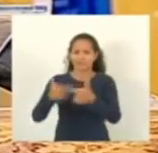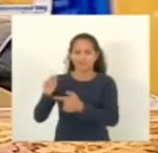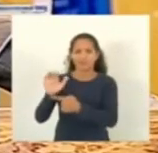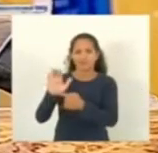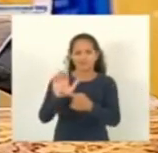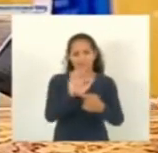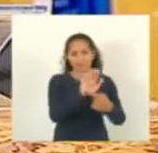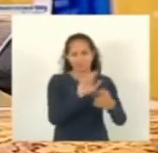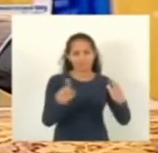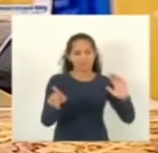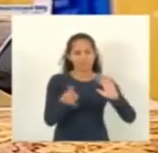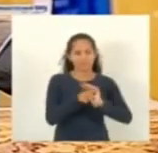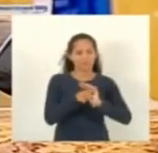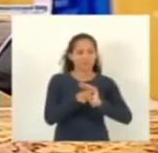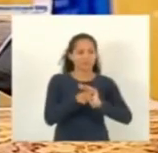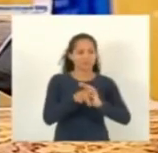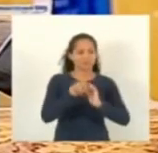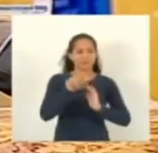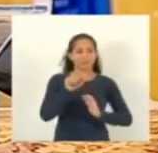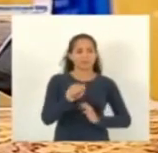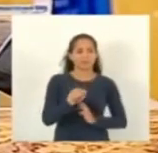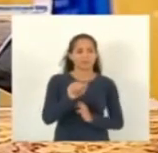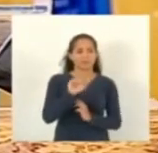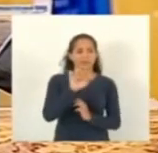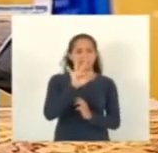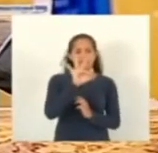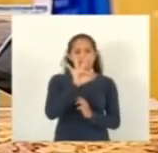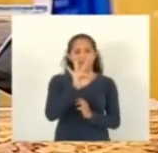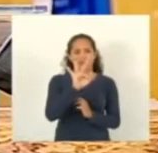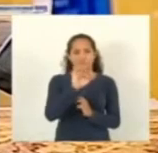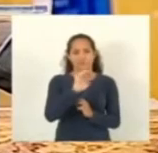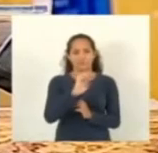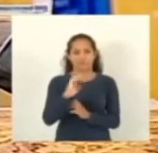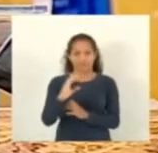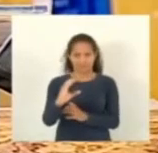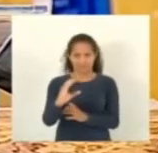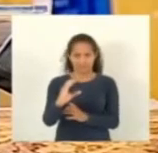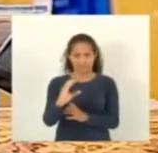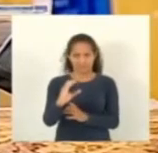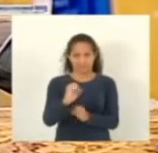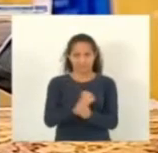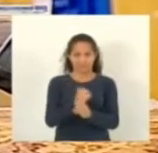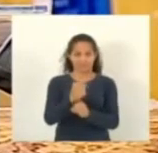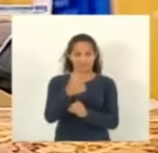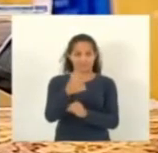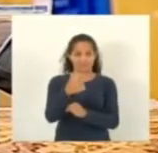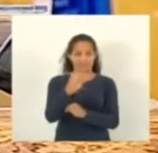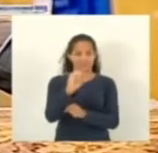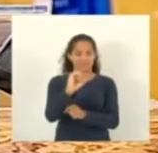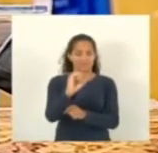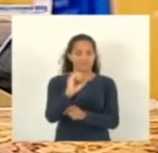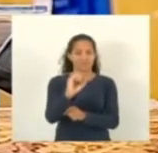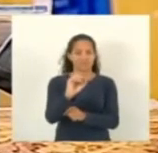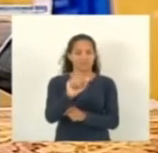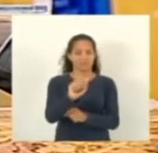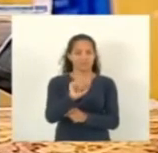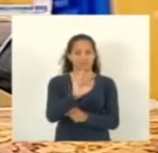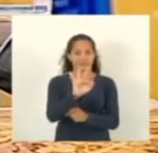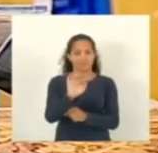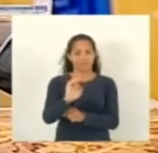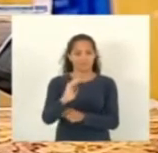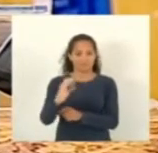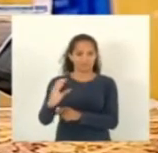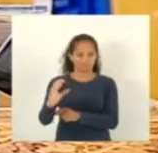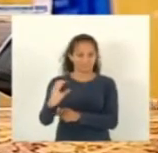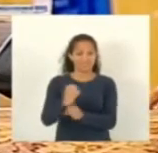nossa Afec. 70 anos da Afec. Obrigado, Luciano. 70 anos da Afec, não são 70 dias. Um